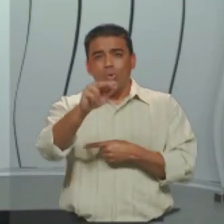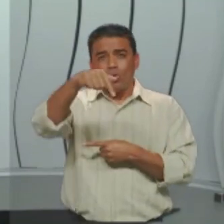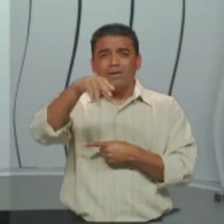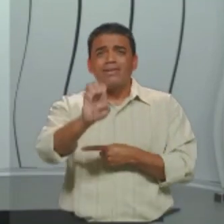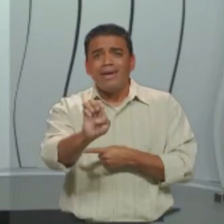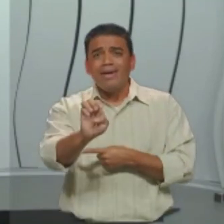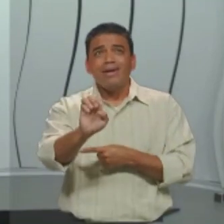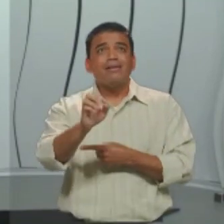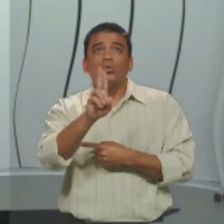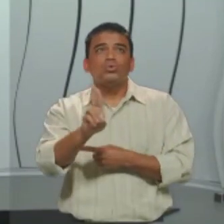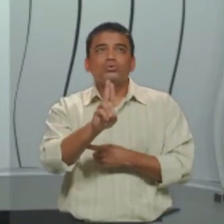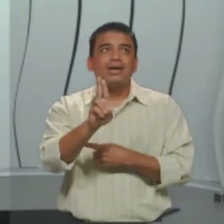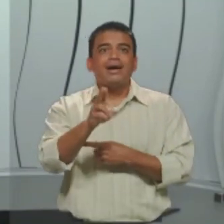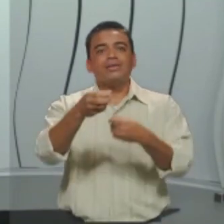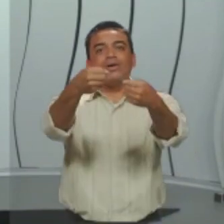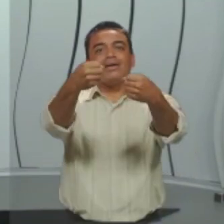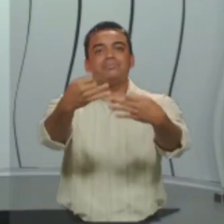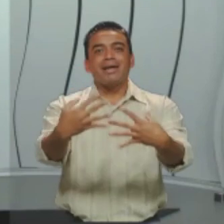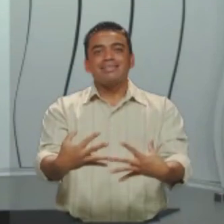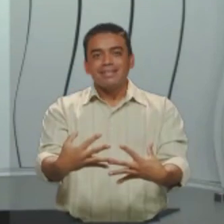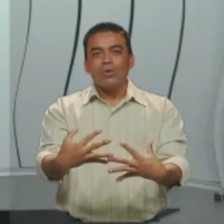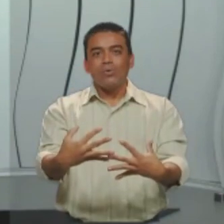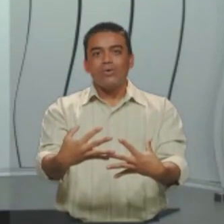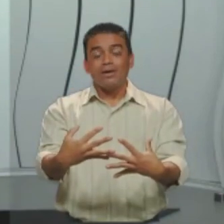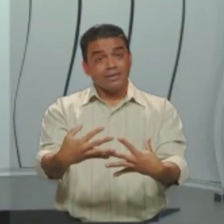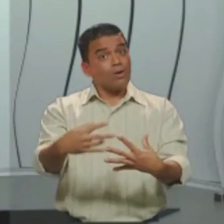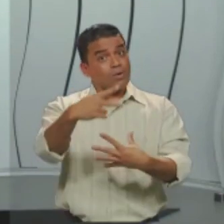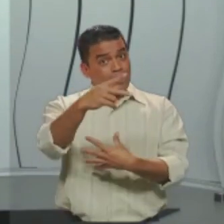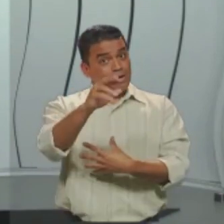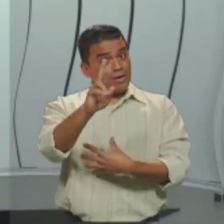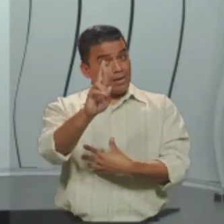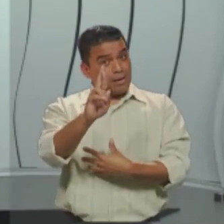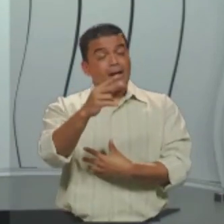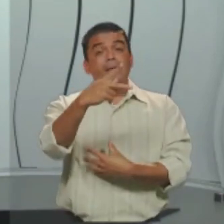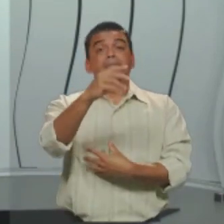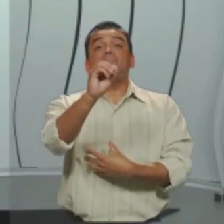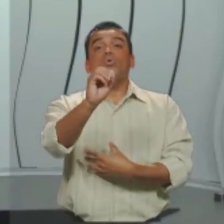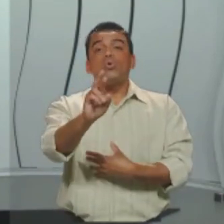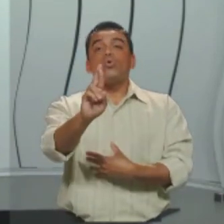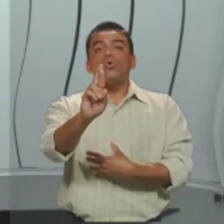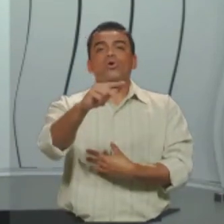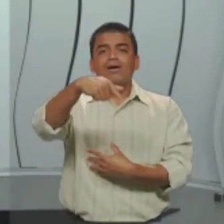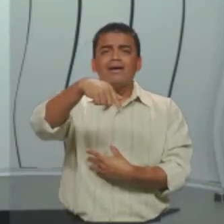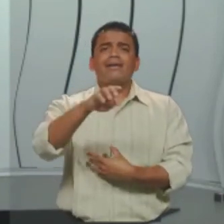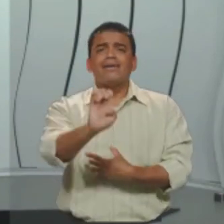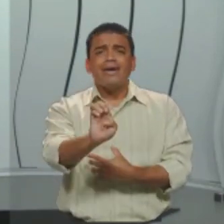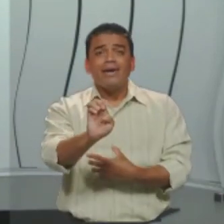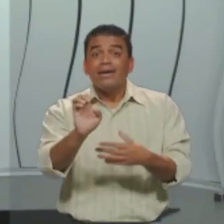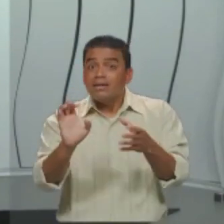da ideia de explicação. Lembrando que esse porquê também de explicação, né? É um porquê